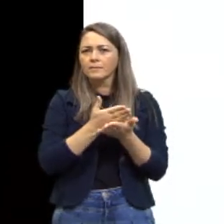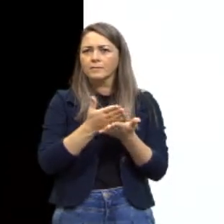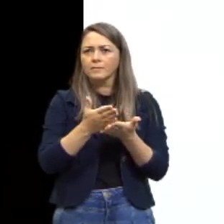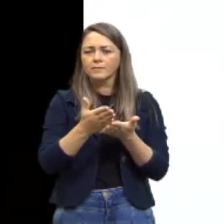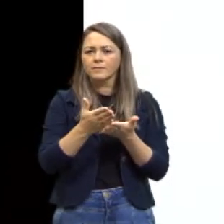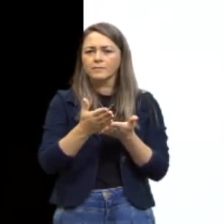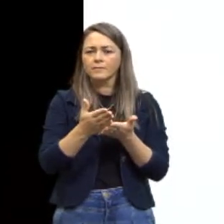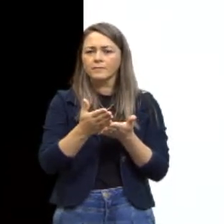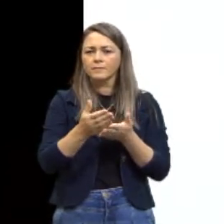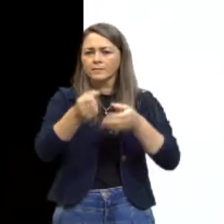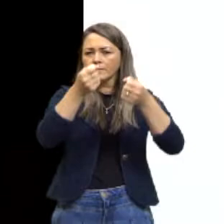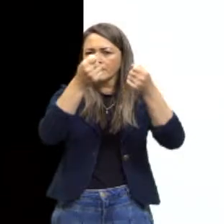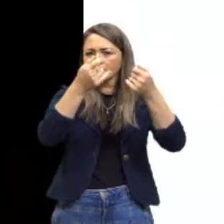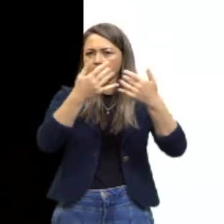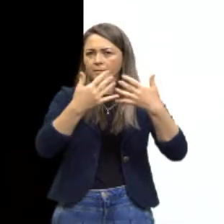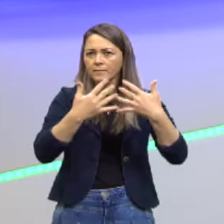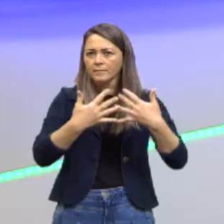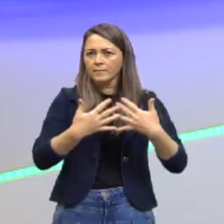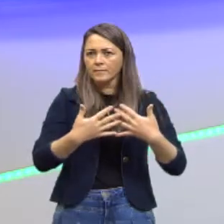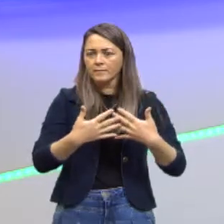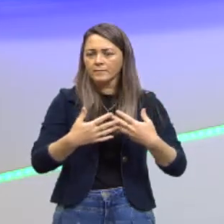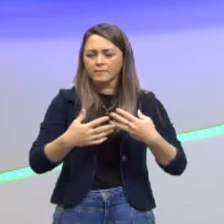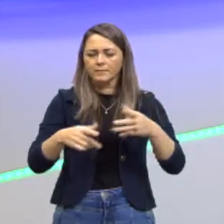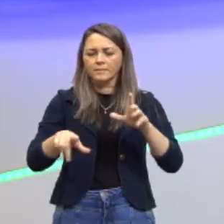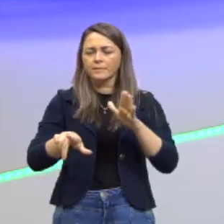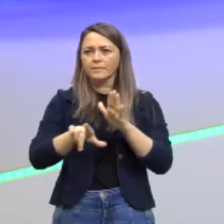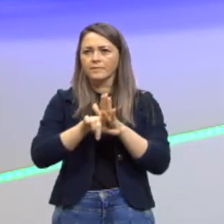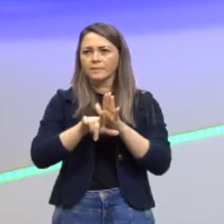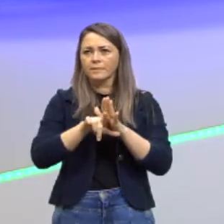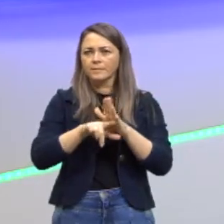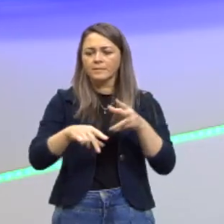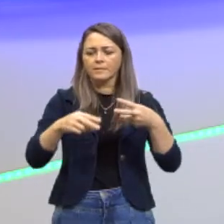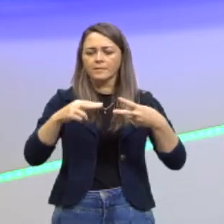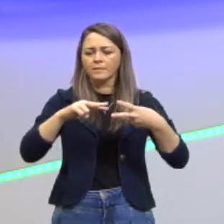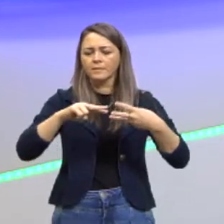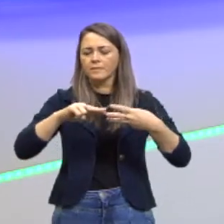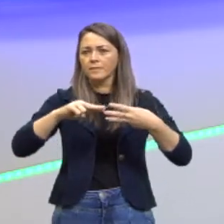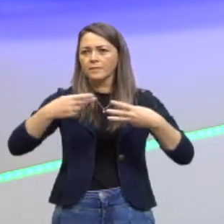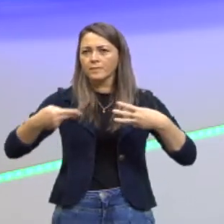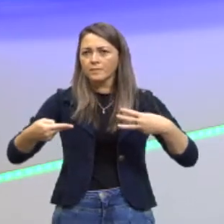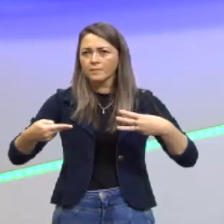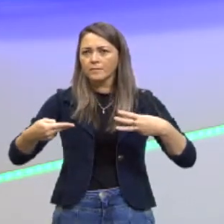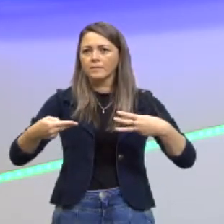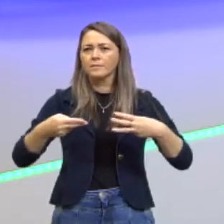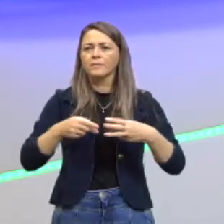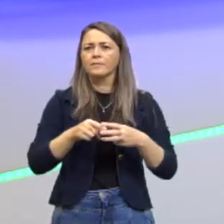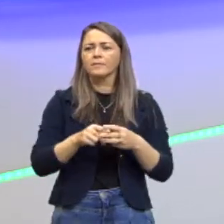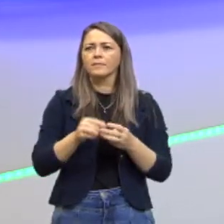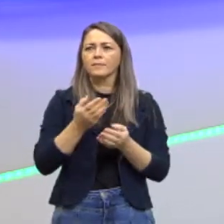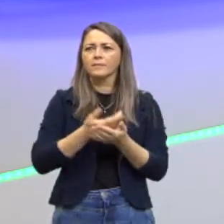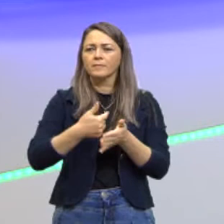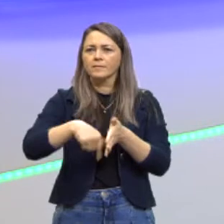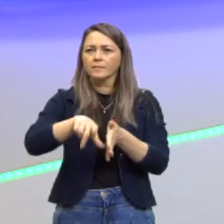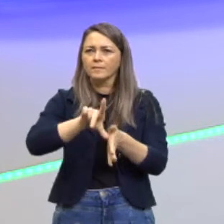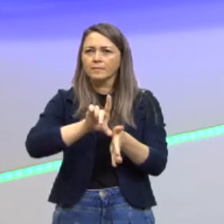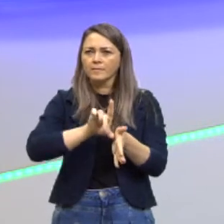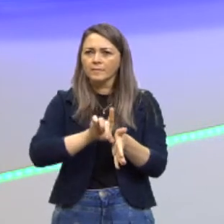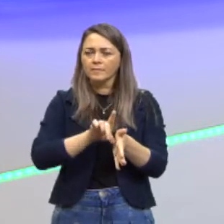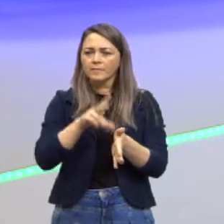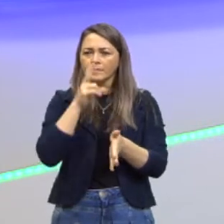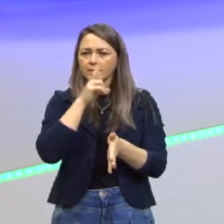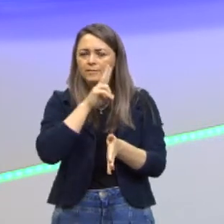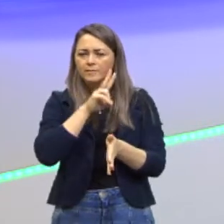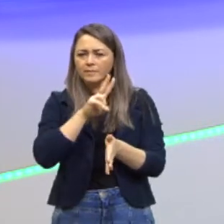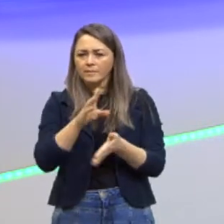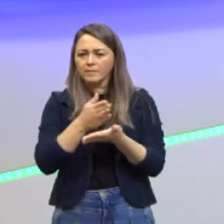a falar sobre Lei de Mendel. Se vocês não assistiram ainda as nossas aulas anteriores, vai lá e assiste. Lei de